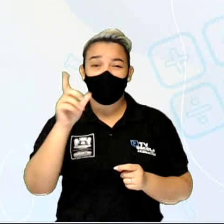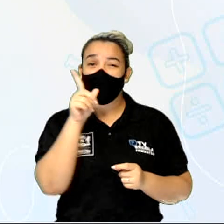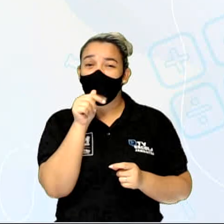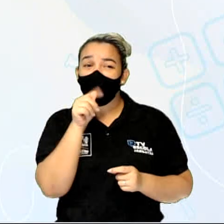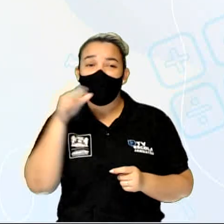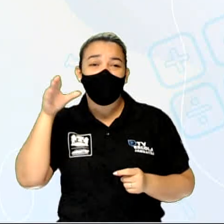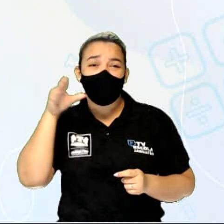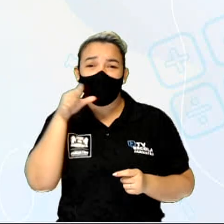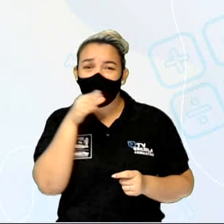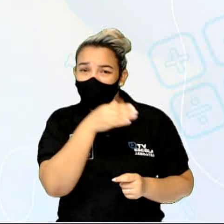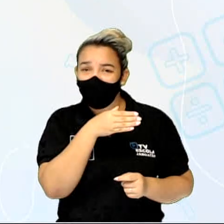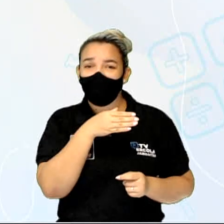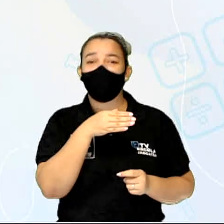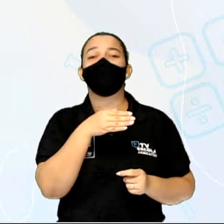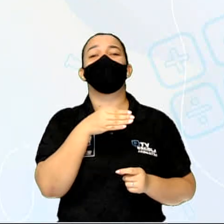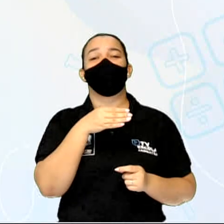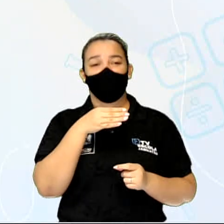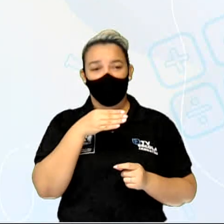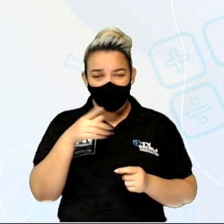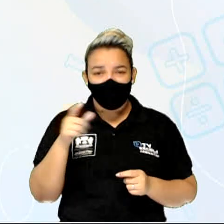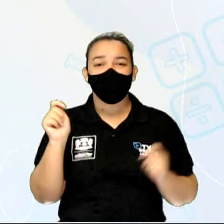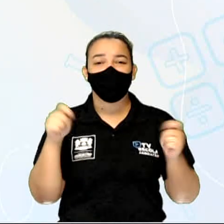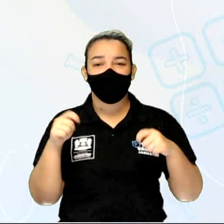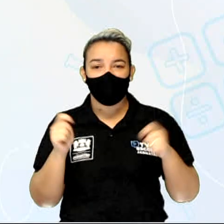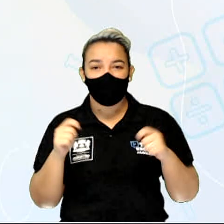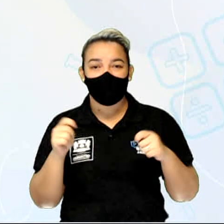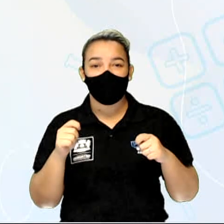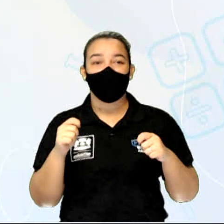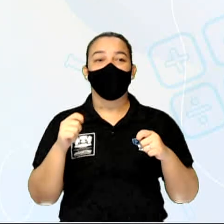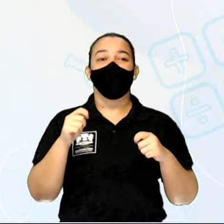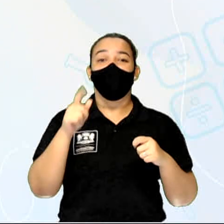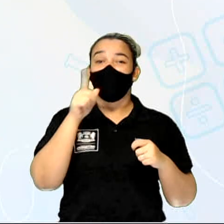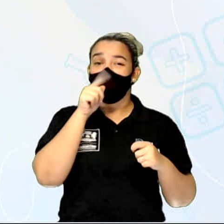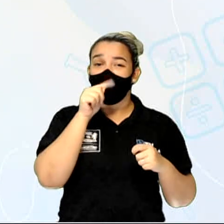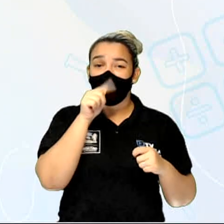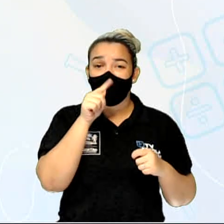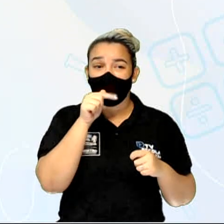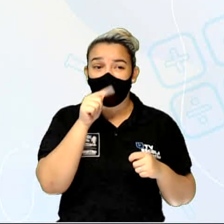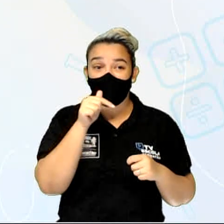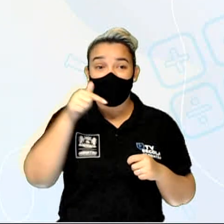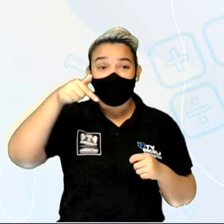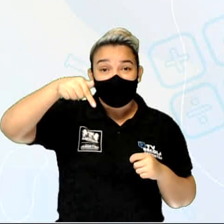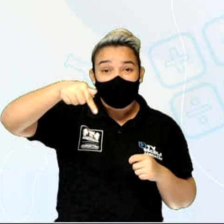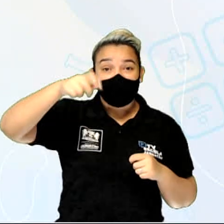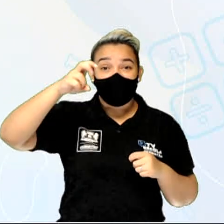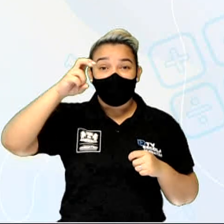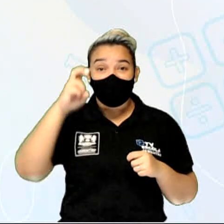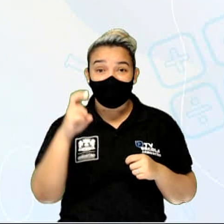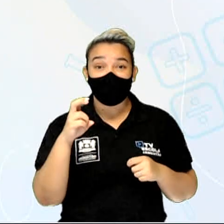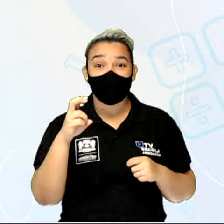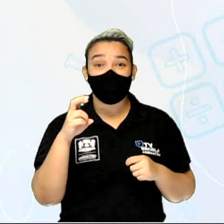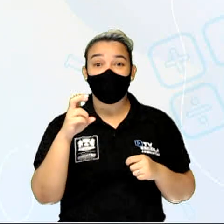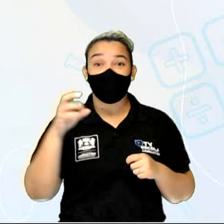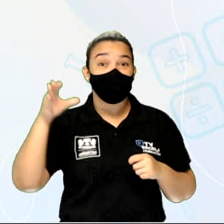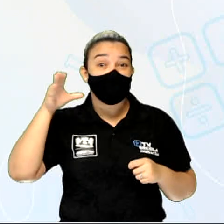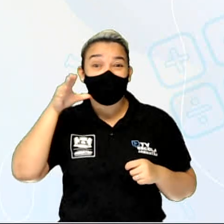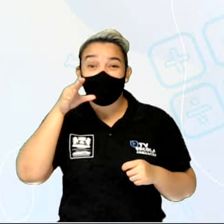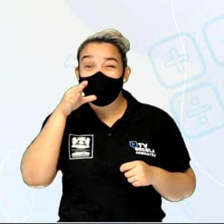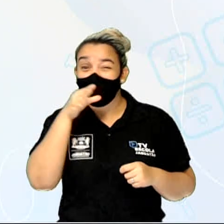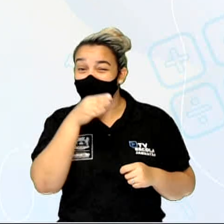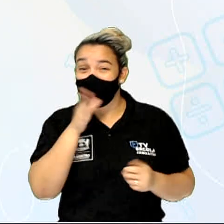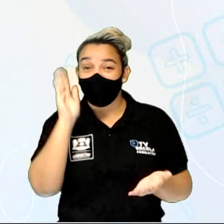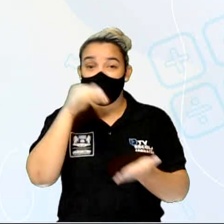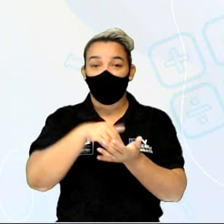ou geyseres, também lido assim. Elas lançam água e temperatura entre 75 graus e 100 graus